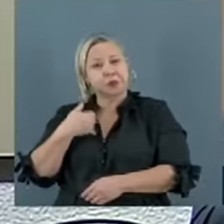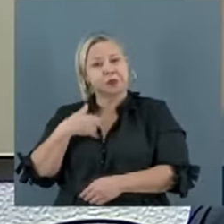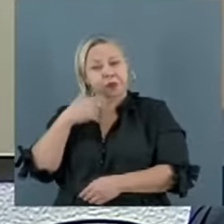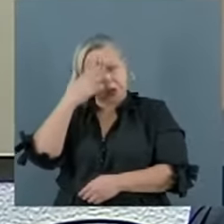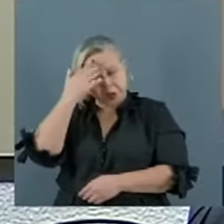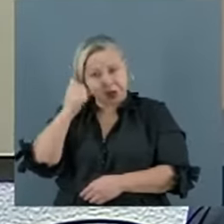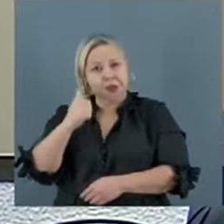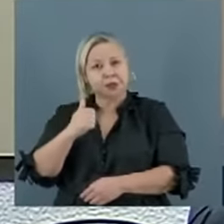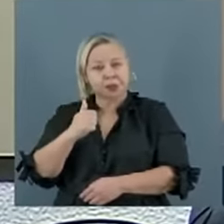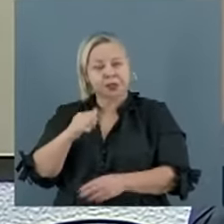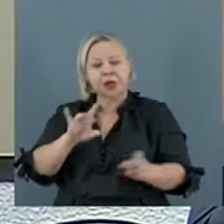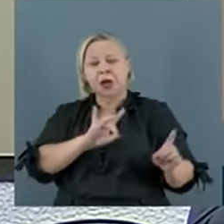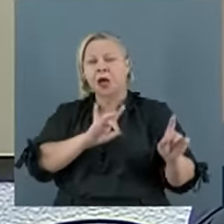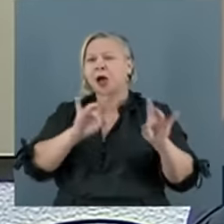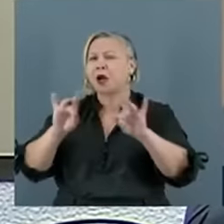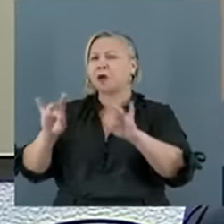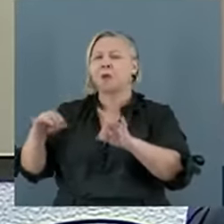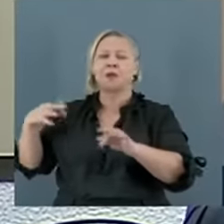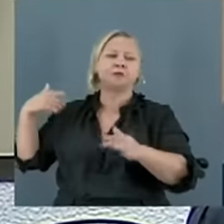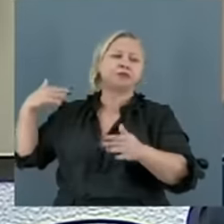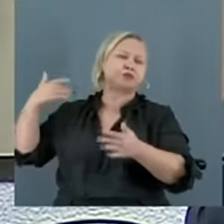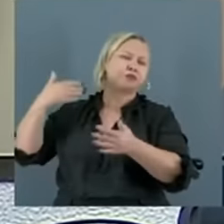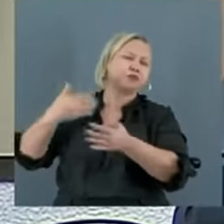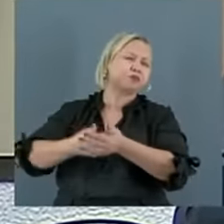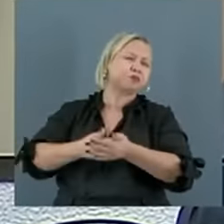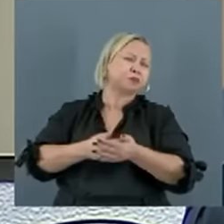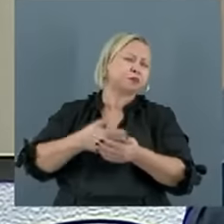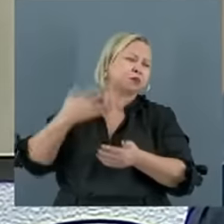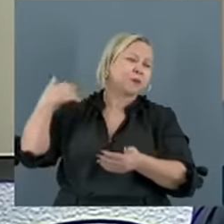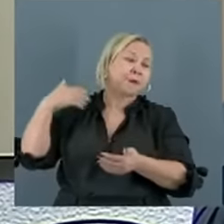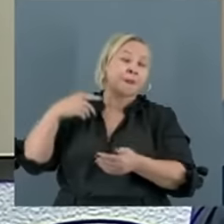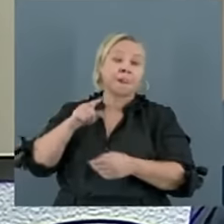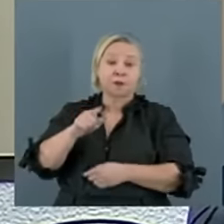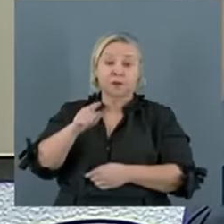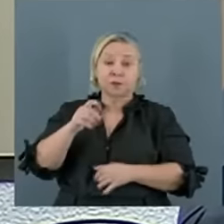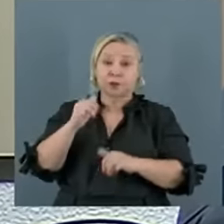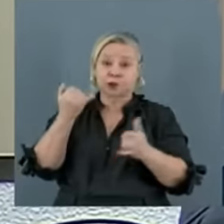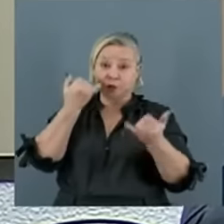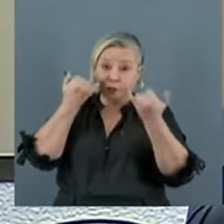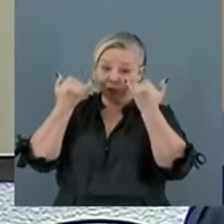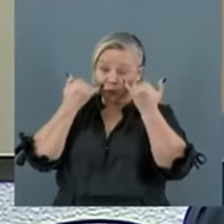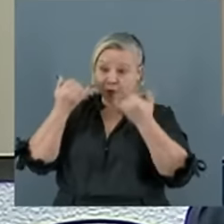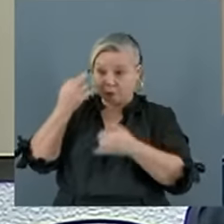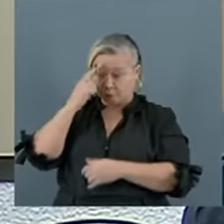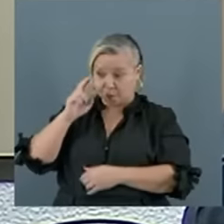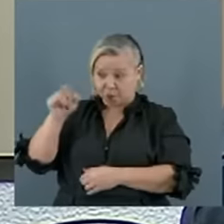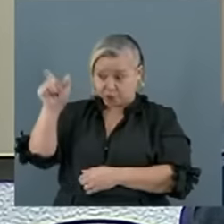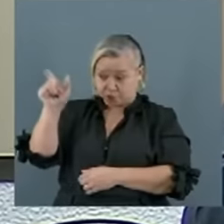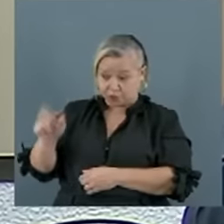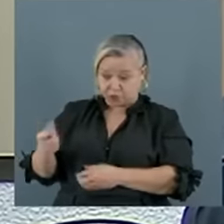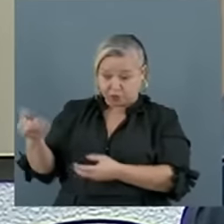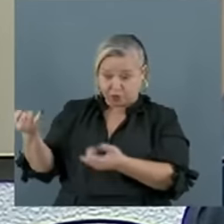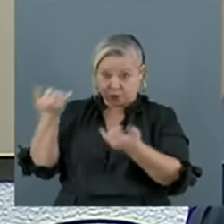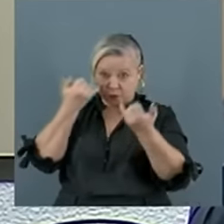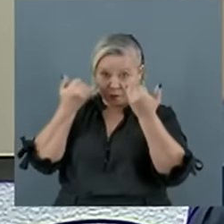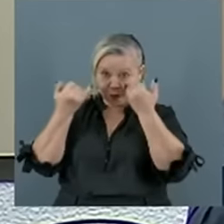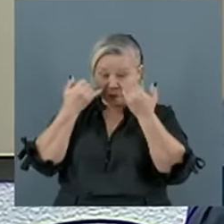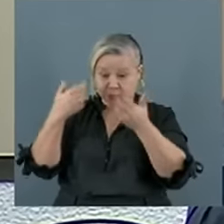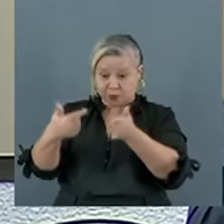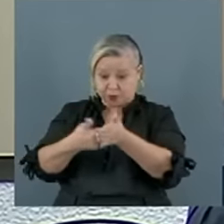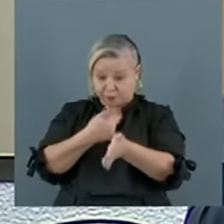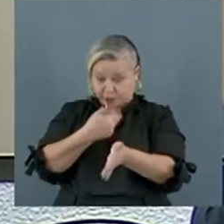acompanhar essa situação há várias décadas. O senhor mesmo trouxe um dado. O senhor mesmo, na sua pergunta, falou assim.